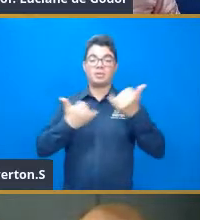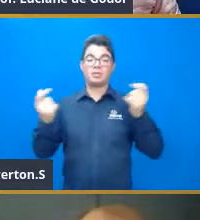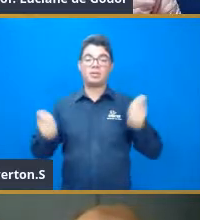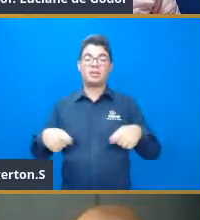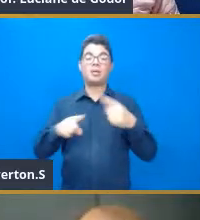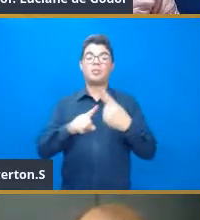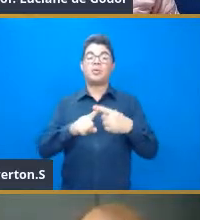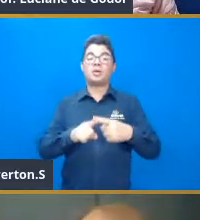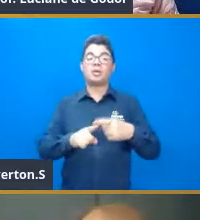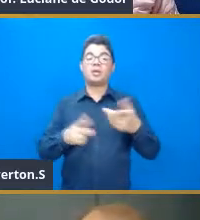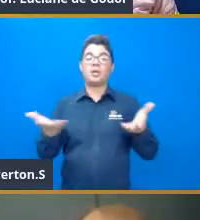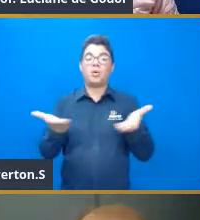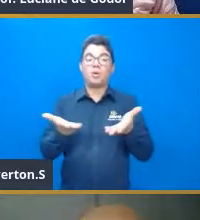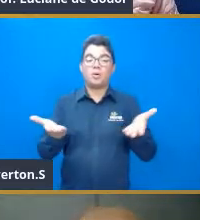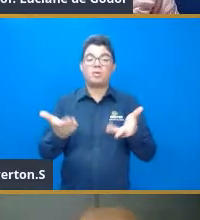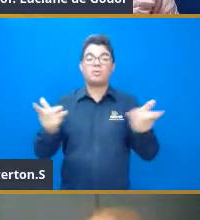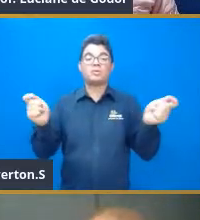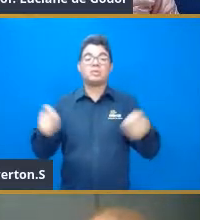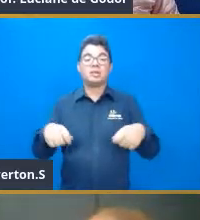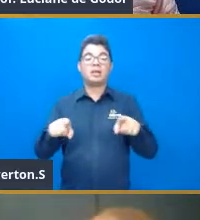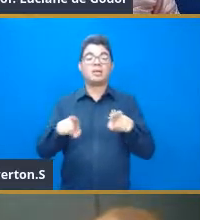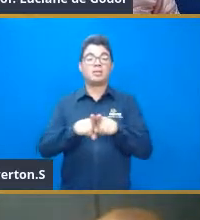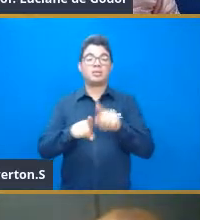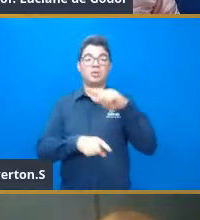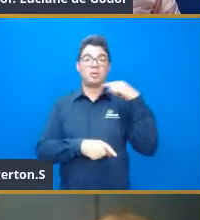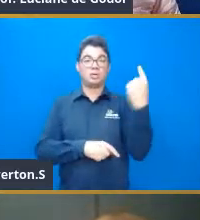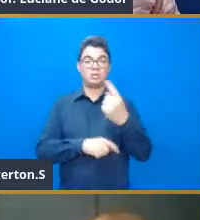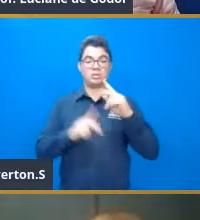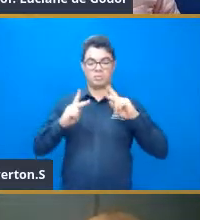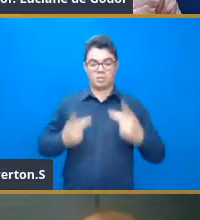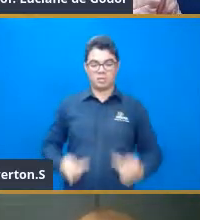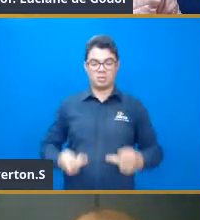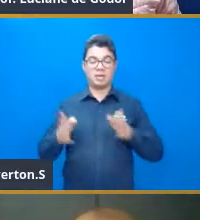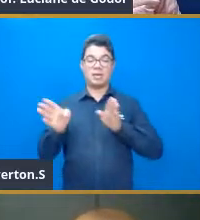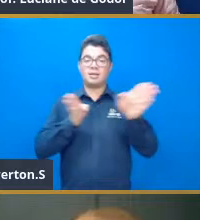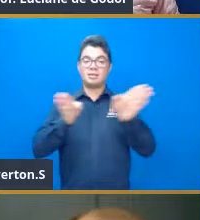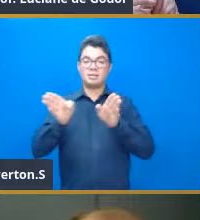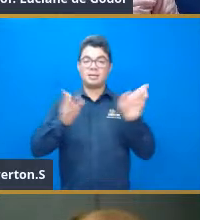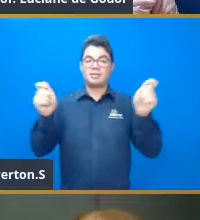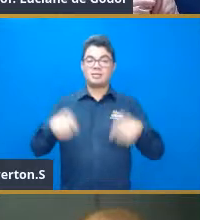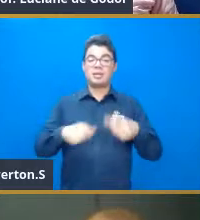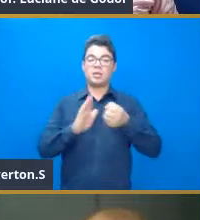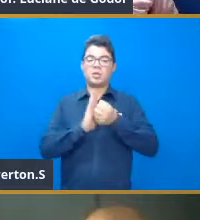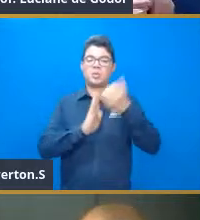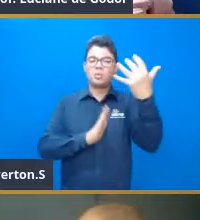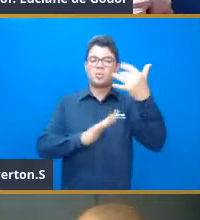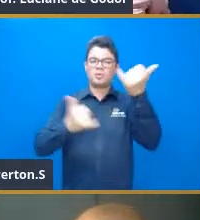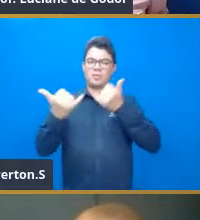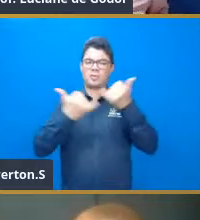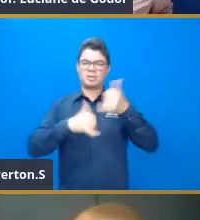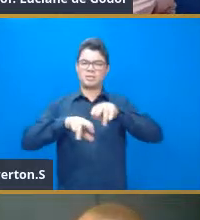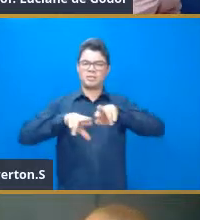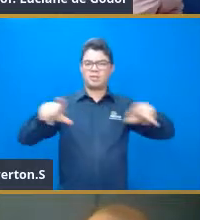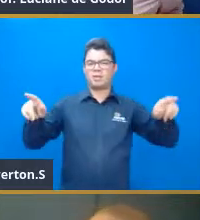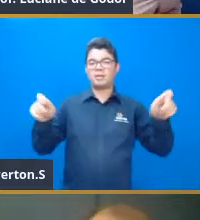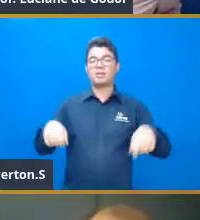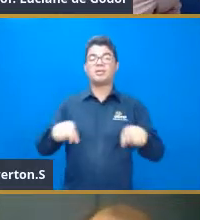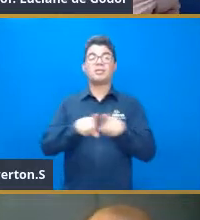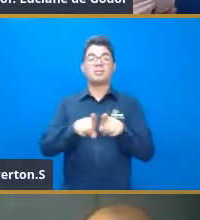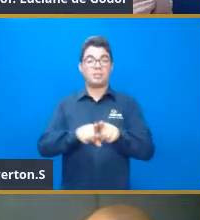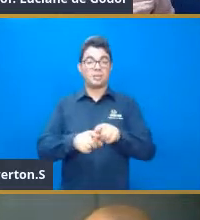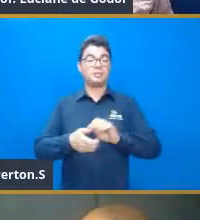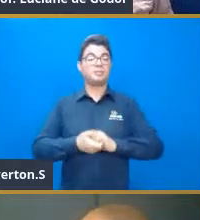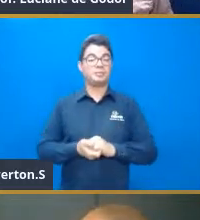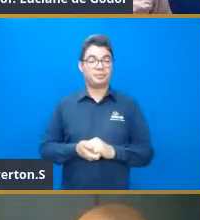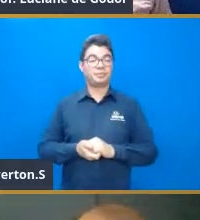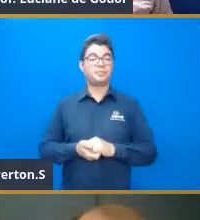contas, hoje em dia, nós, seres humanos, temos acesso a um número gigantesco de informações. E tem